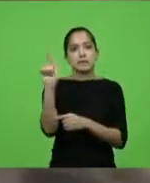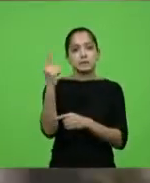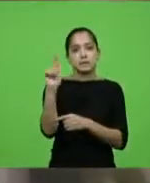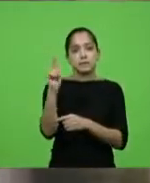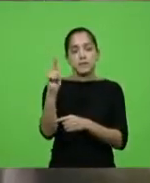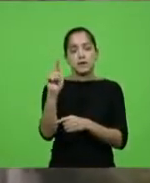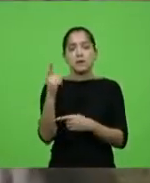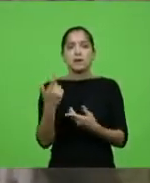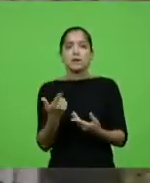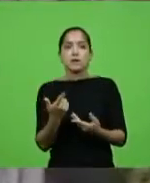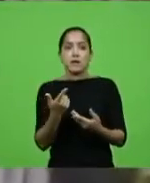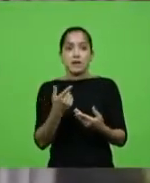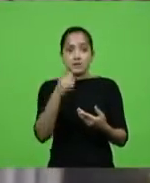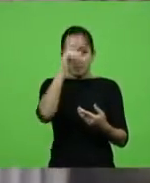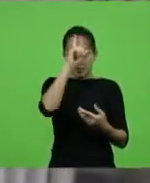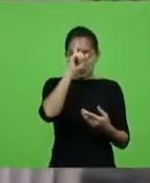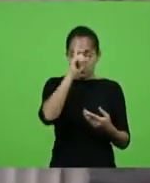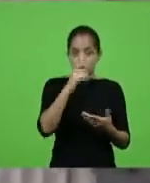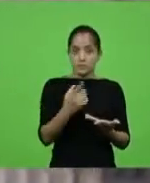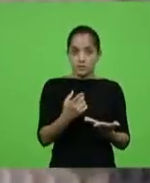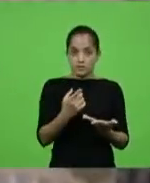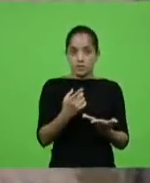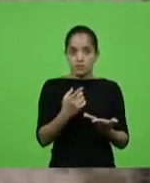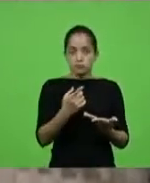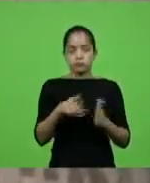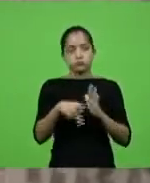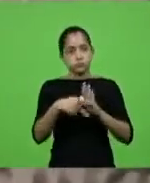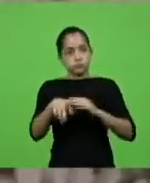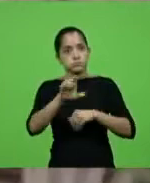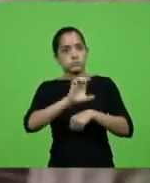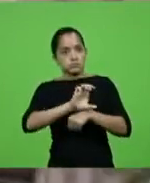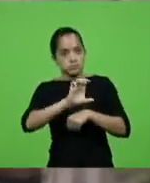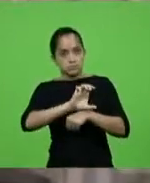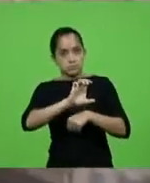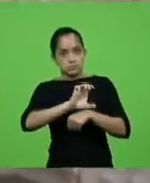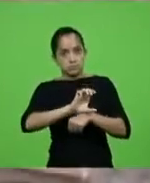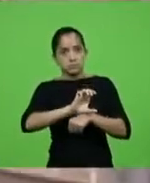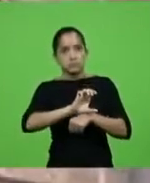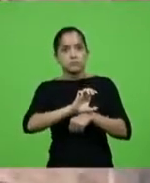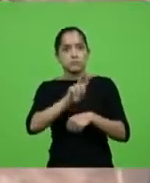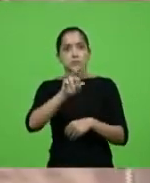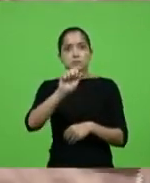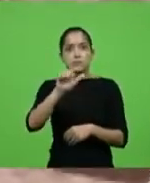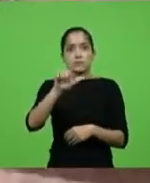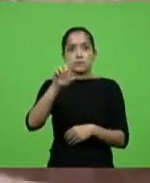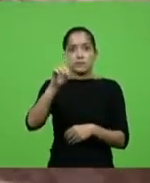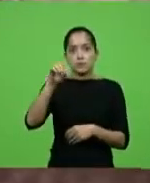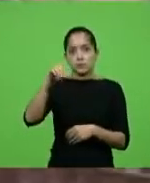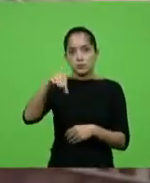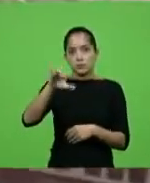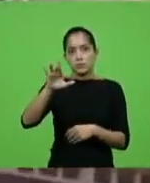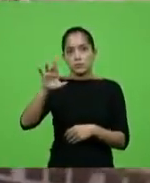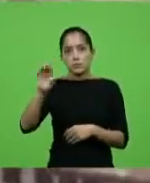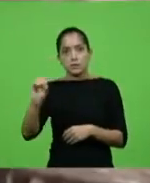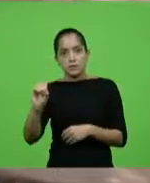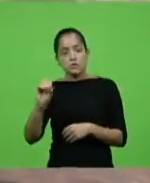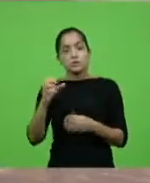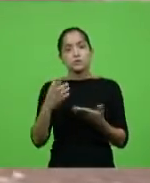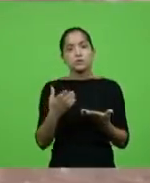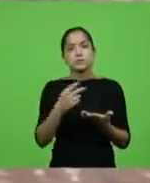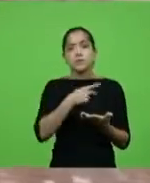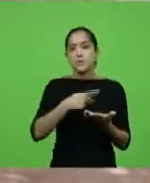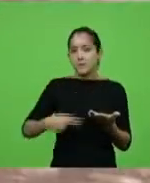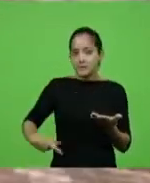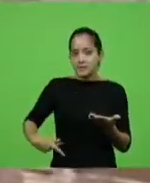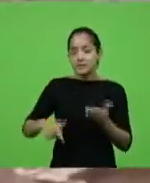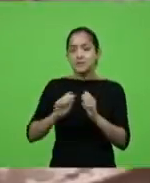Lá nós temos um hospital, um hospital do Estado, o Hospital Dr. Valdemiro Colauti, que leva o nome do nosso presidente da